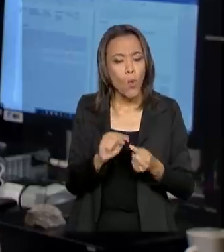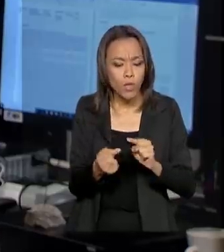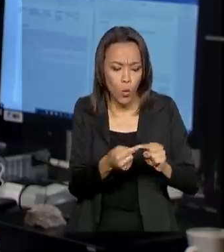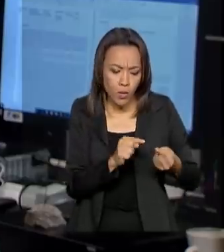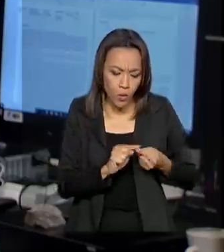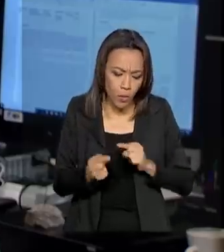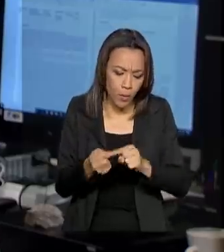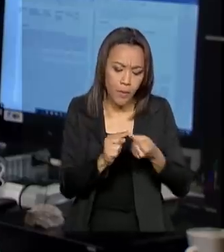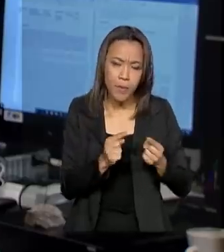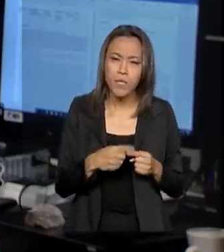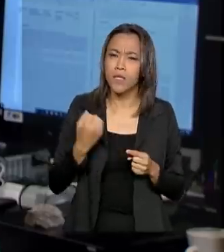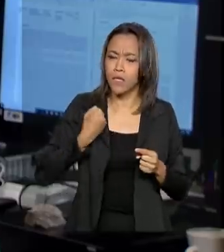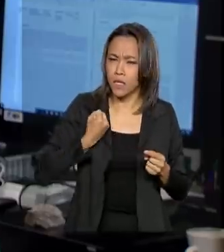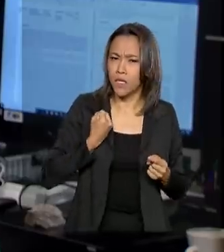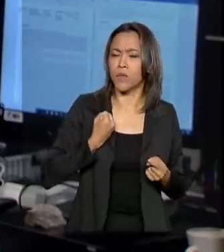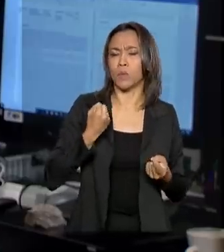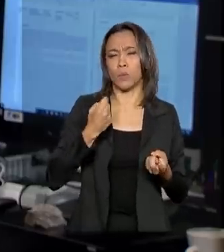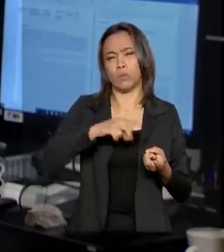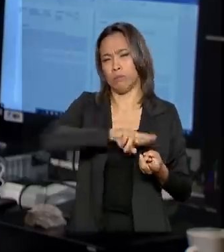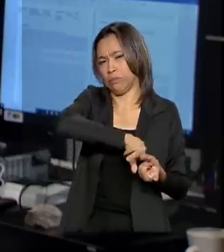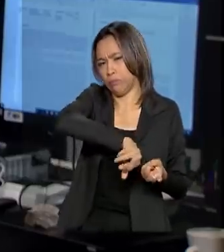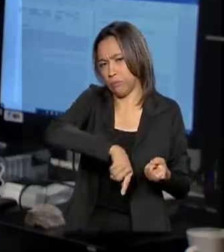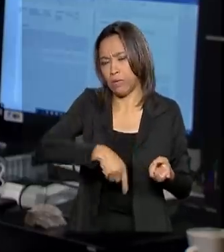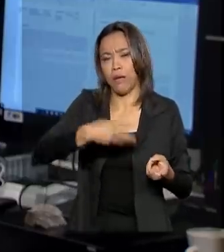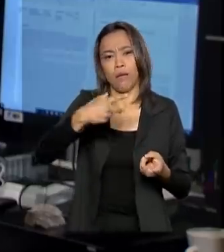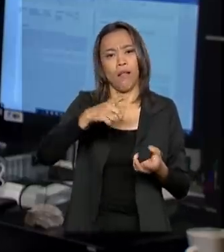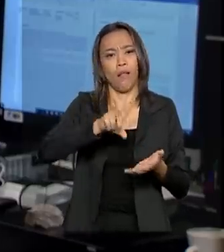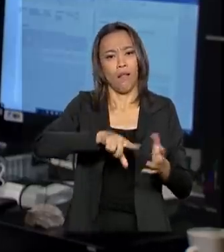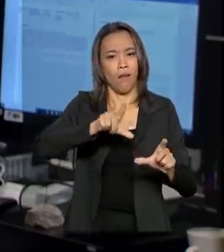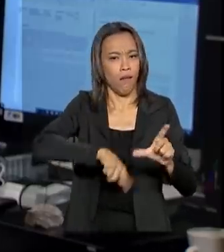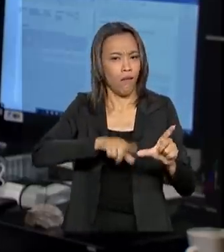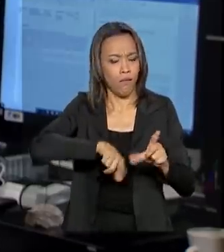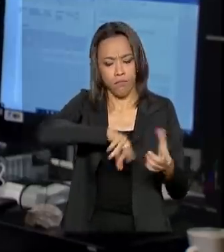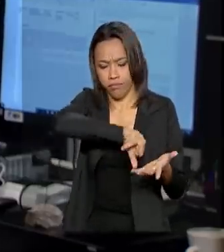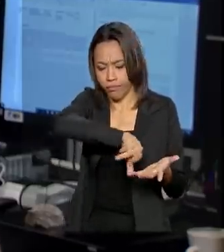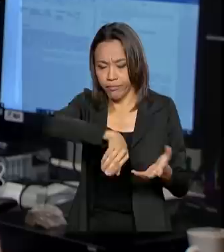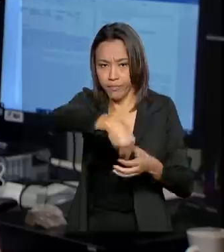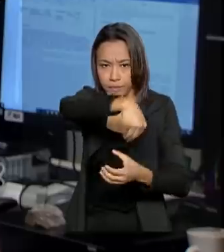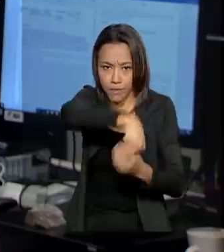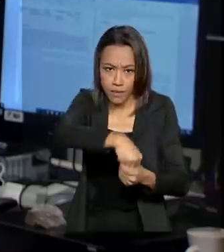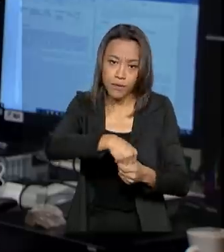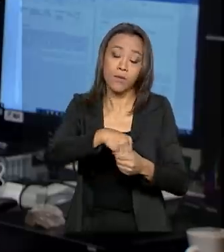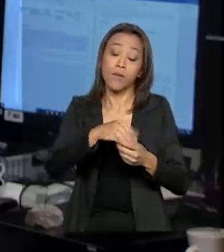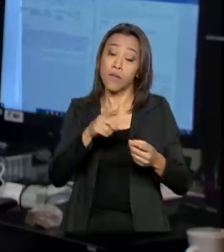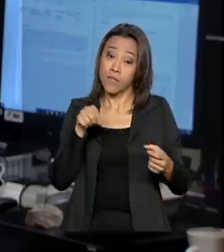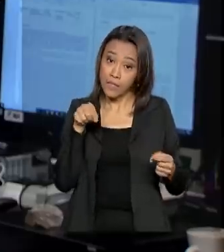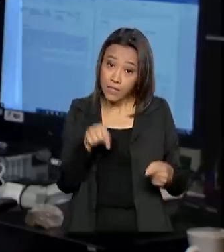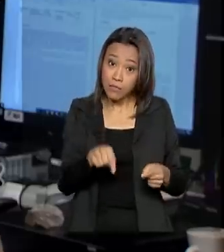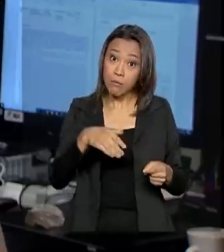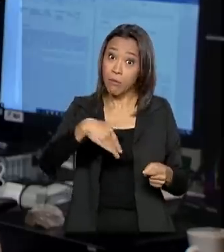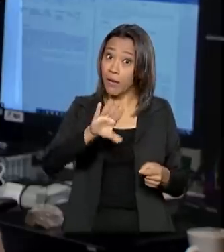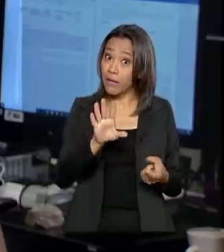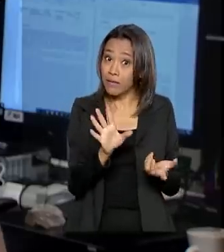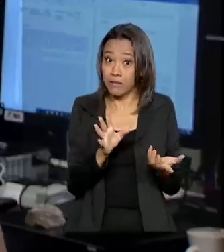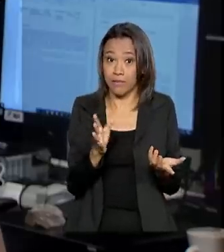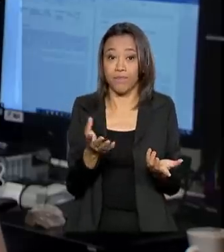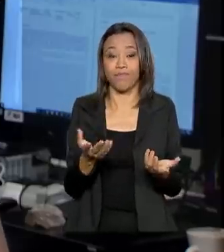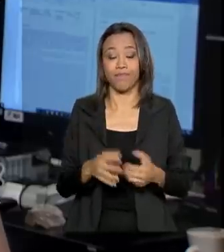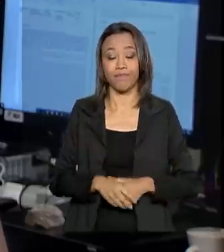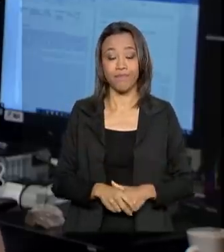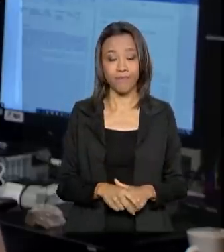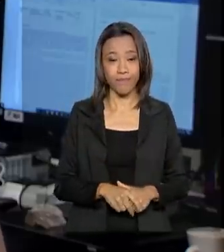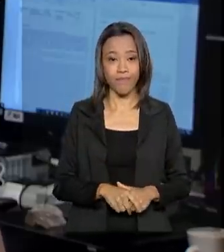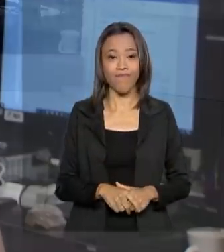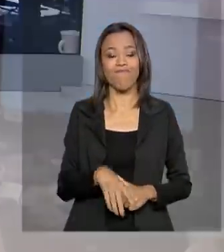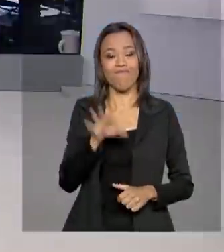números e letras. Se a gente pegar o padrão de crescimento da frota do Brasil é o suficiente para mais de 100 anos. Renata?